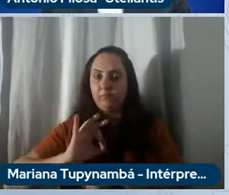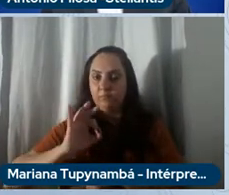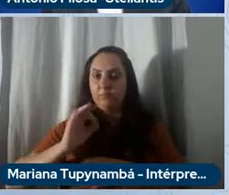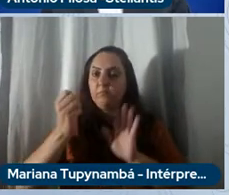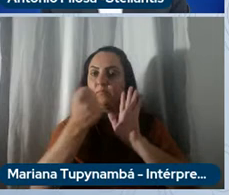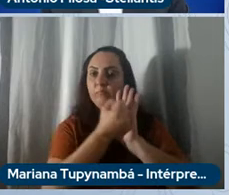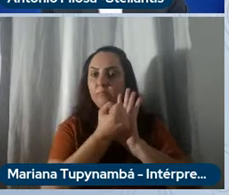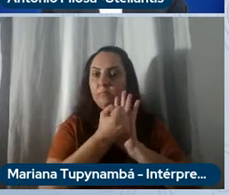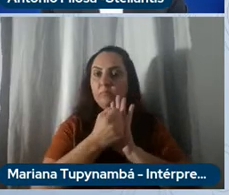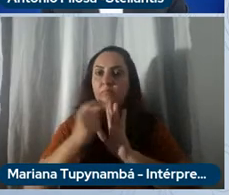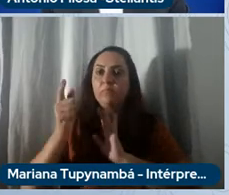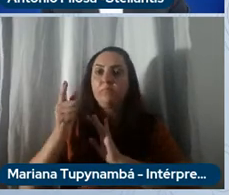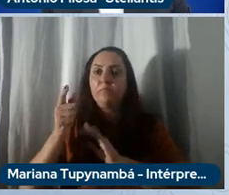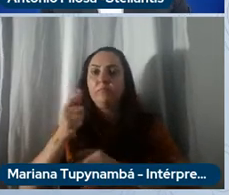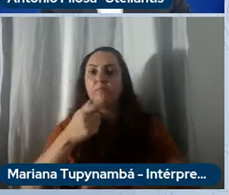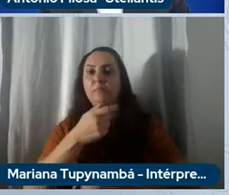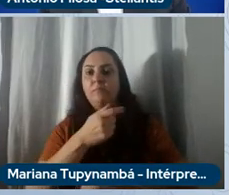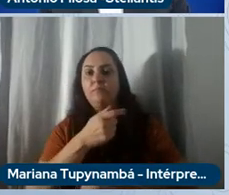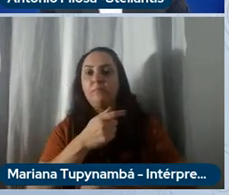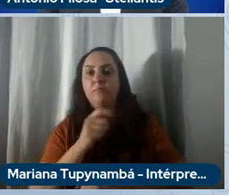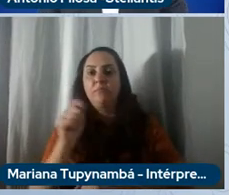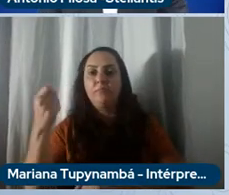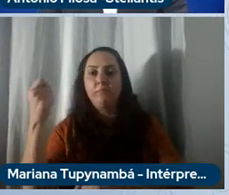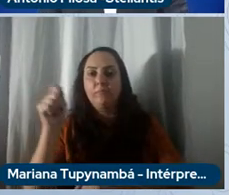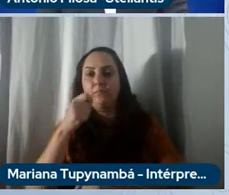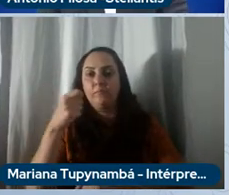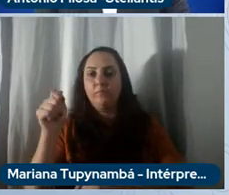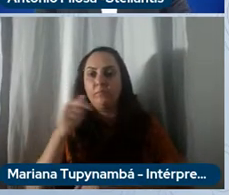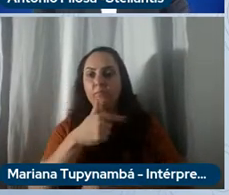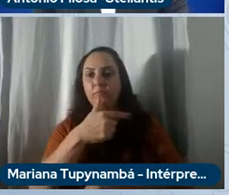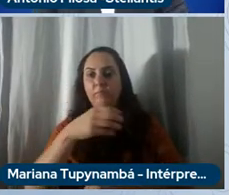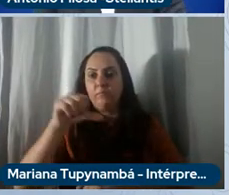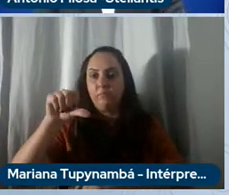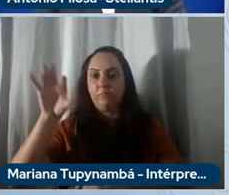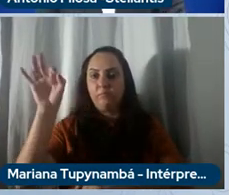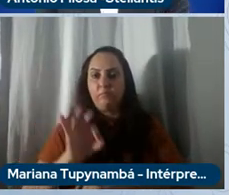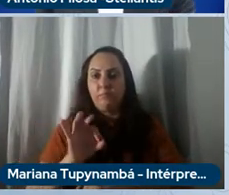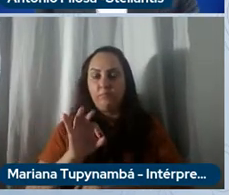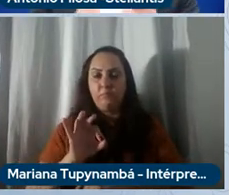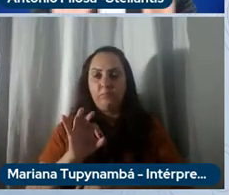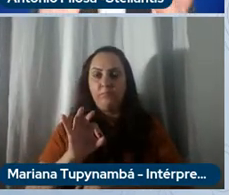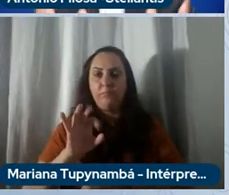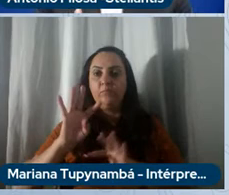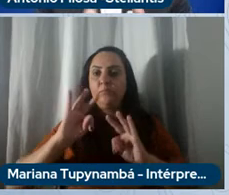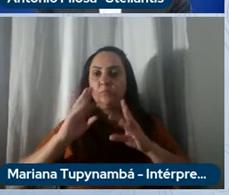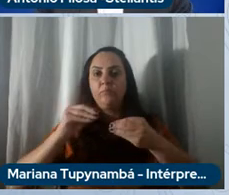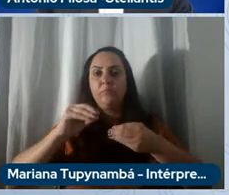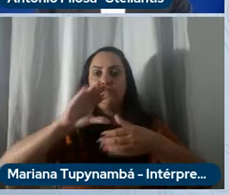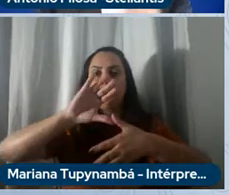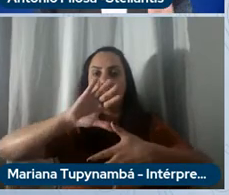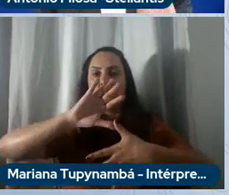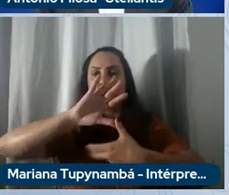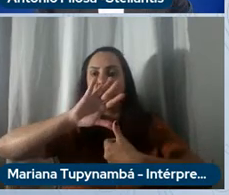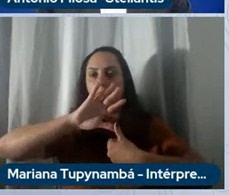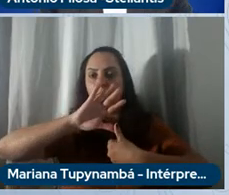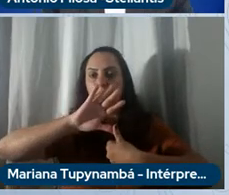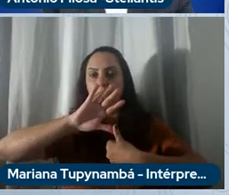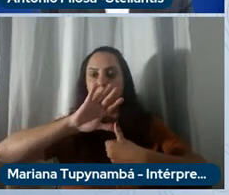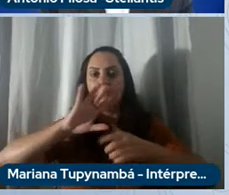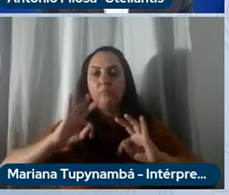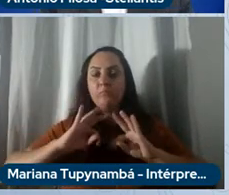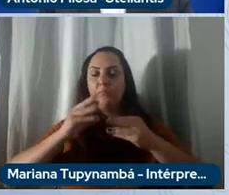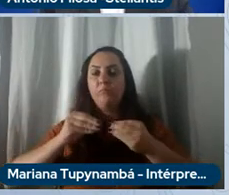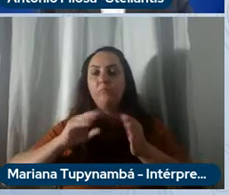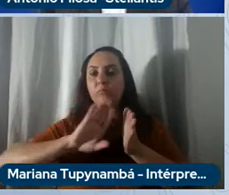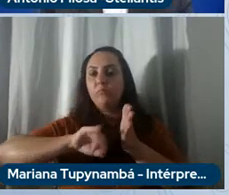Argentina com um pouco mais de 29% de market share, na América do Sul todo, todo o continente excluindo o México